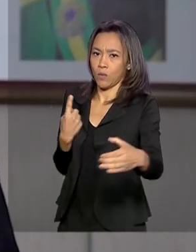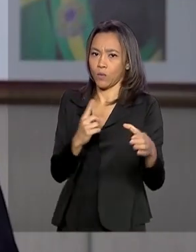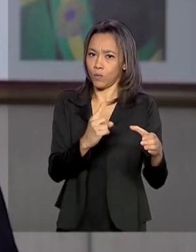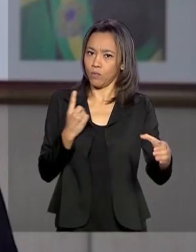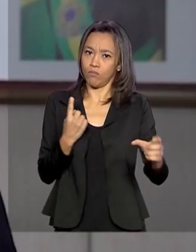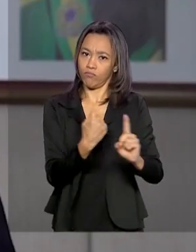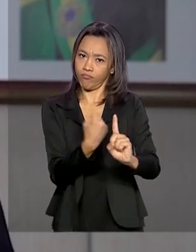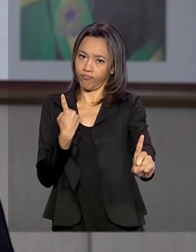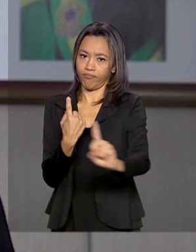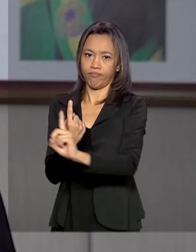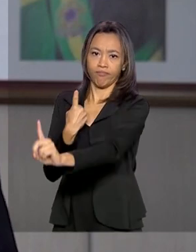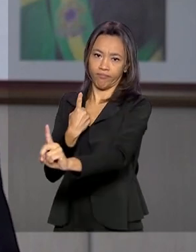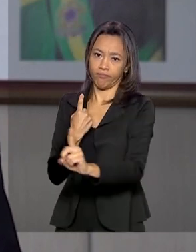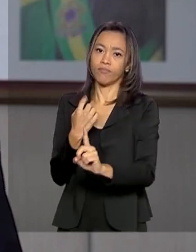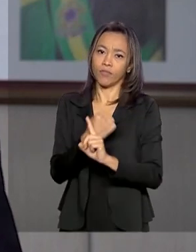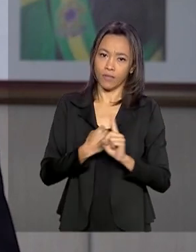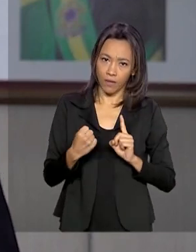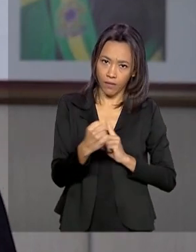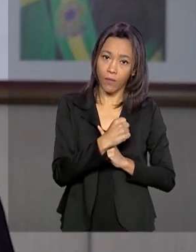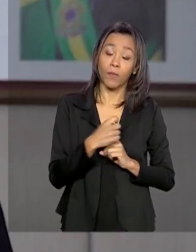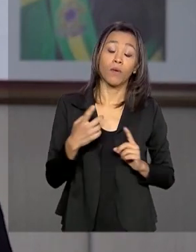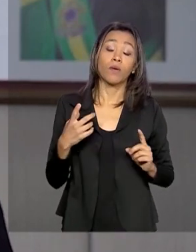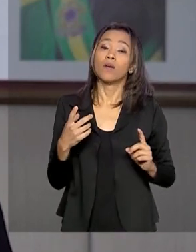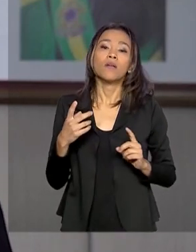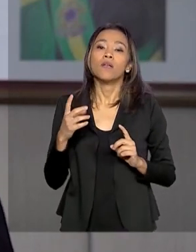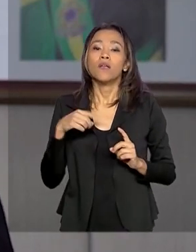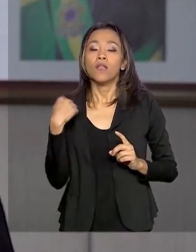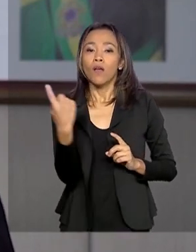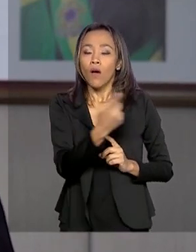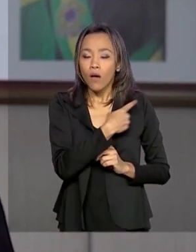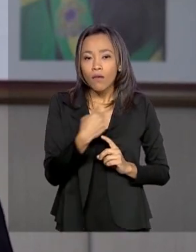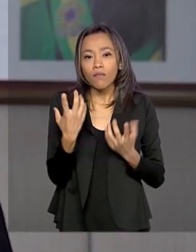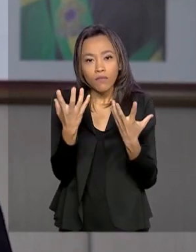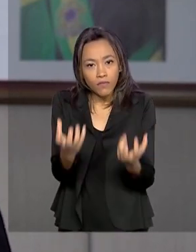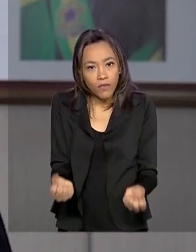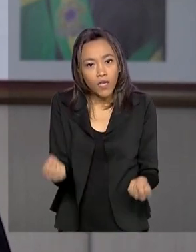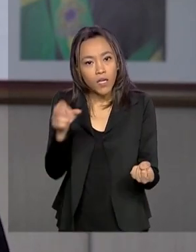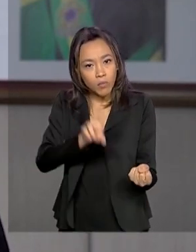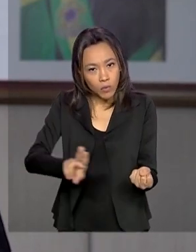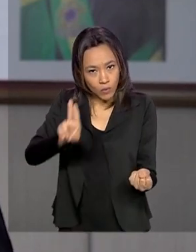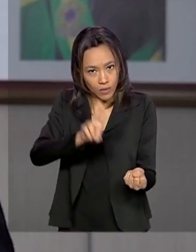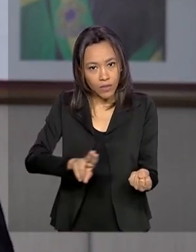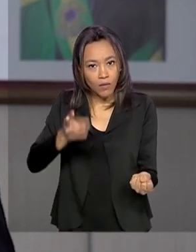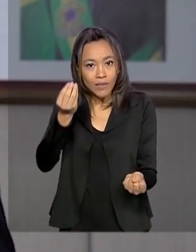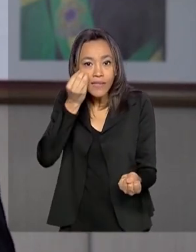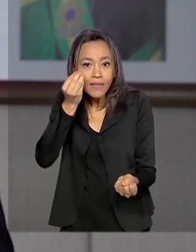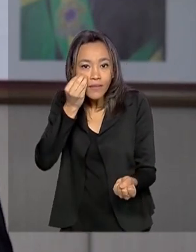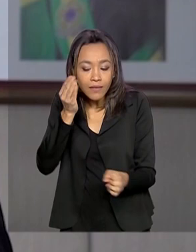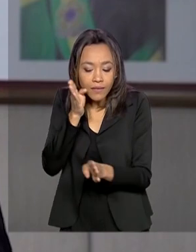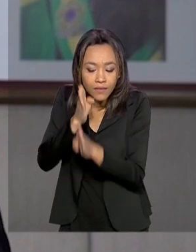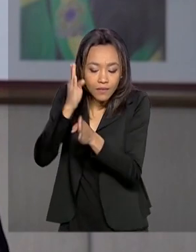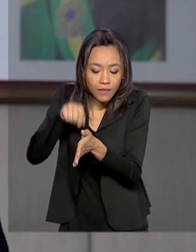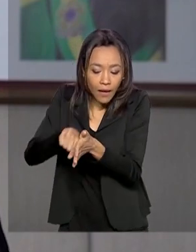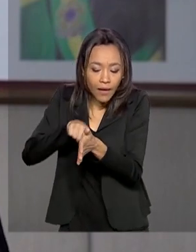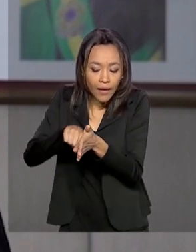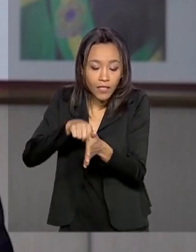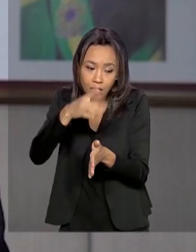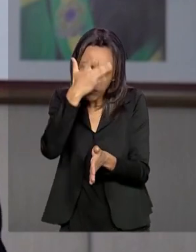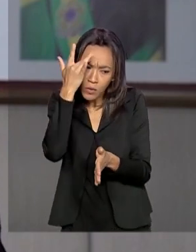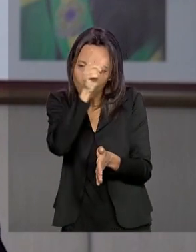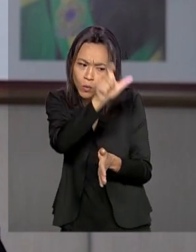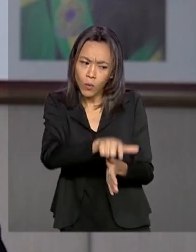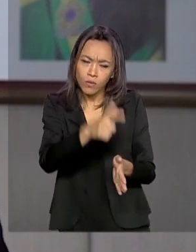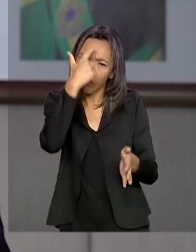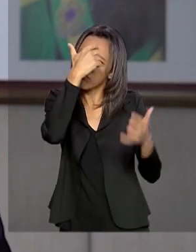falando em testar o país inteiro. A gente vai usar o teste de uma forma que as pessoas testadas vão